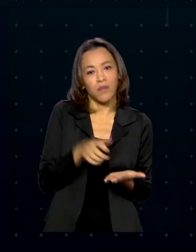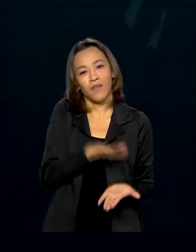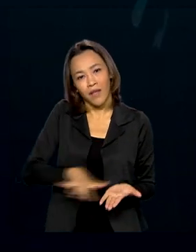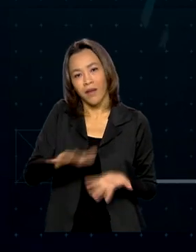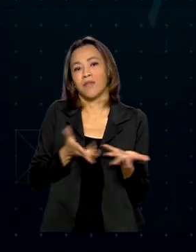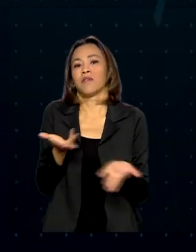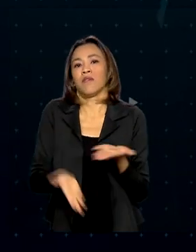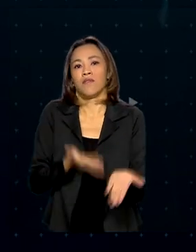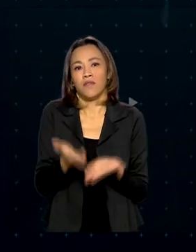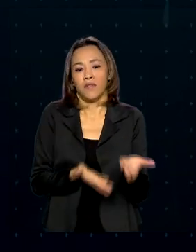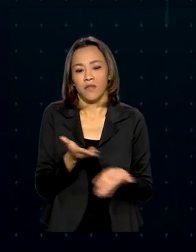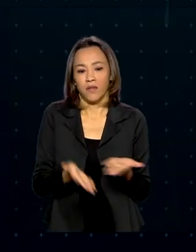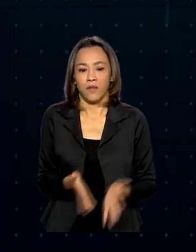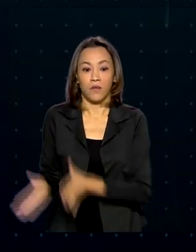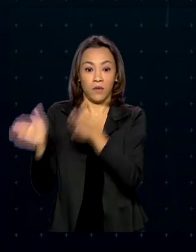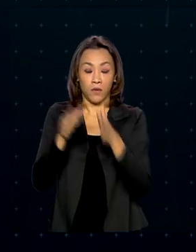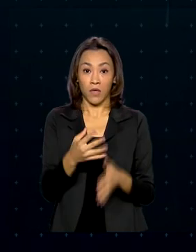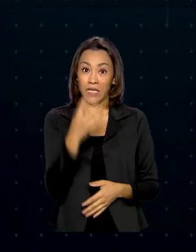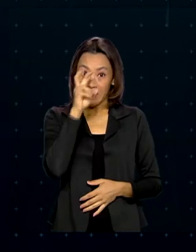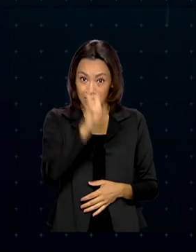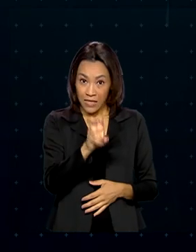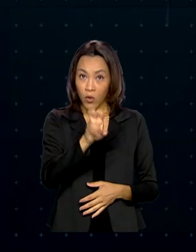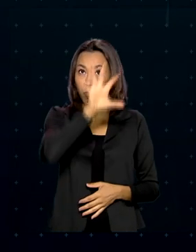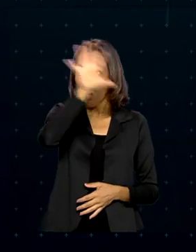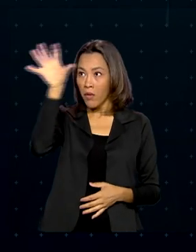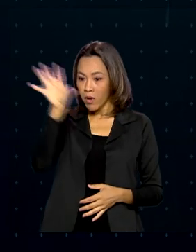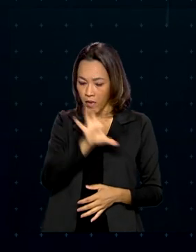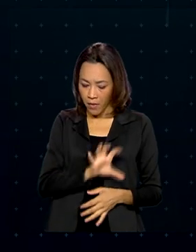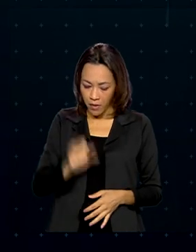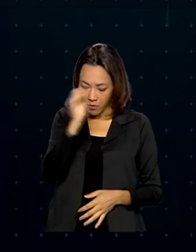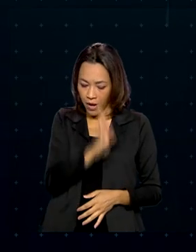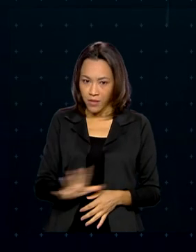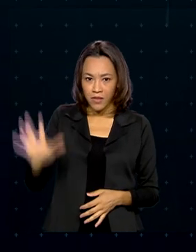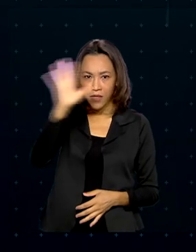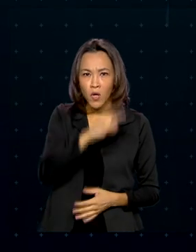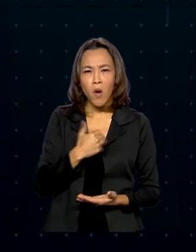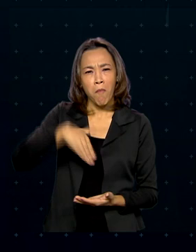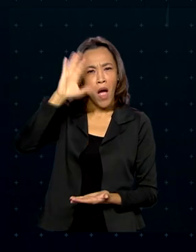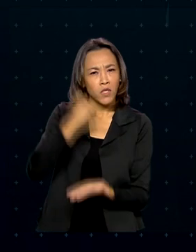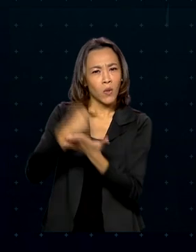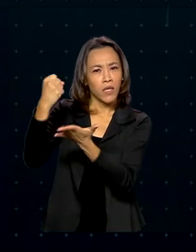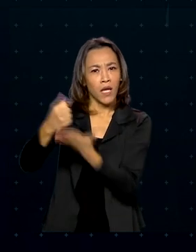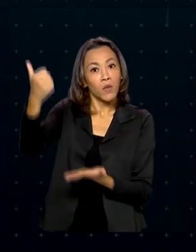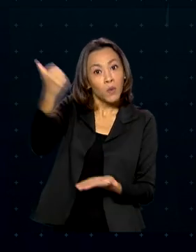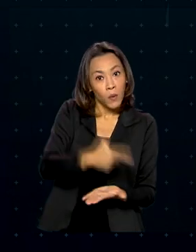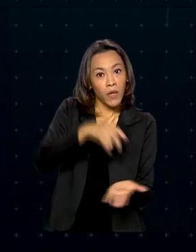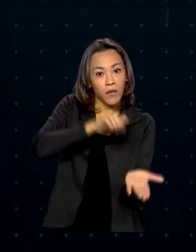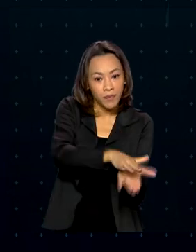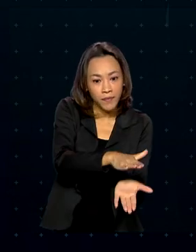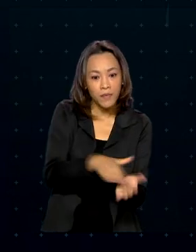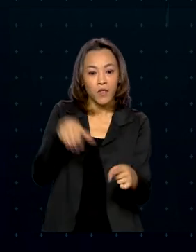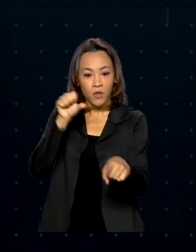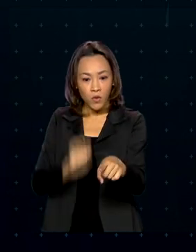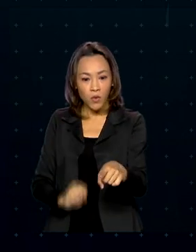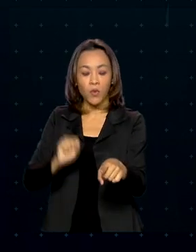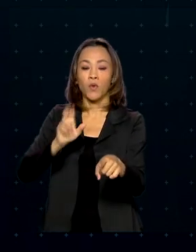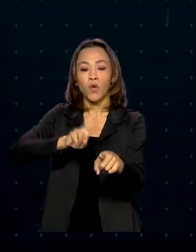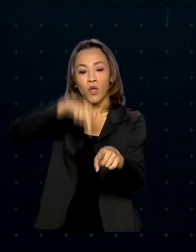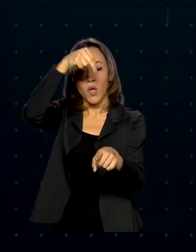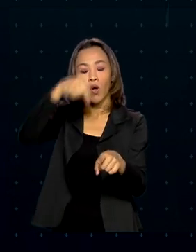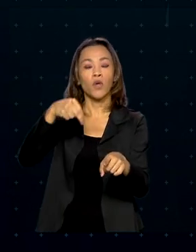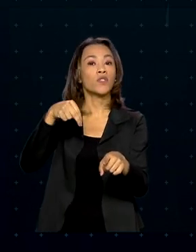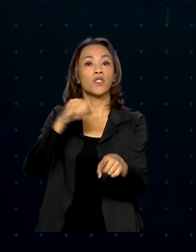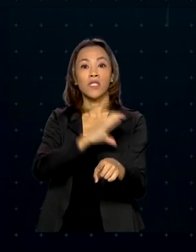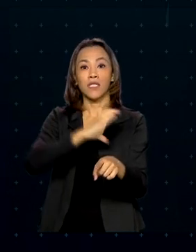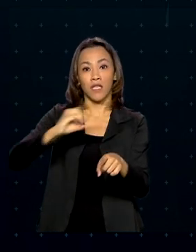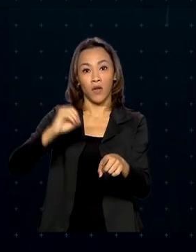serviços. Quatro das cinco regiões do país contrataram mais do que demitiram. São elas sul, norte, centro